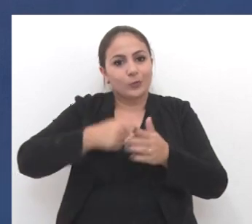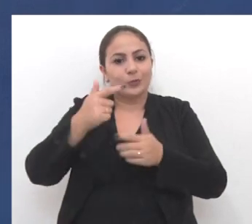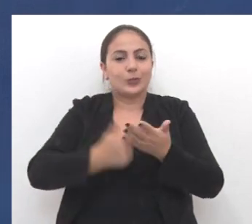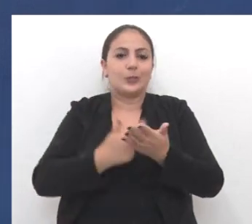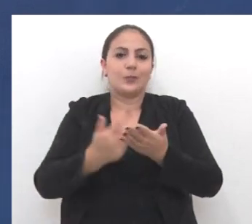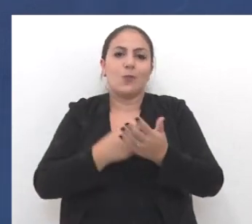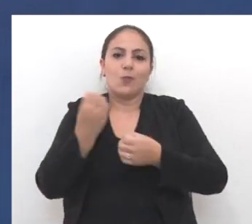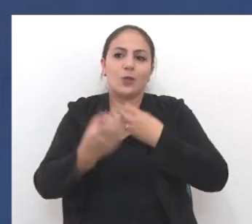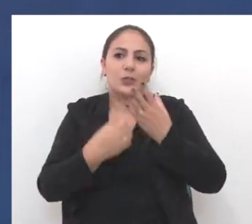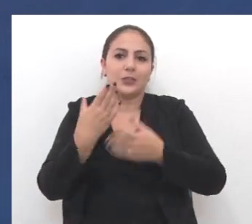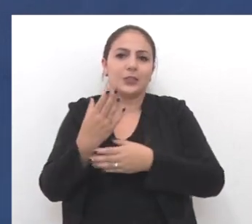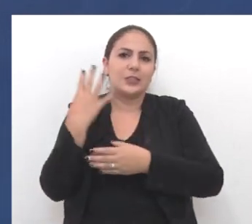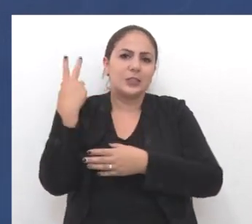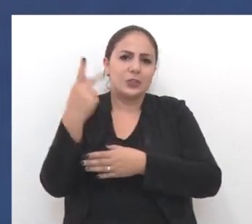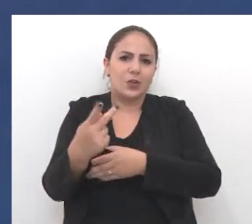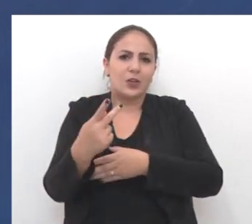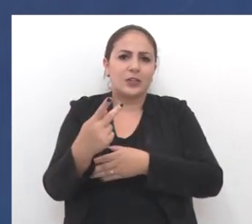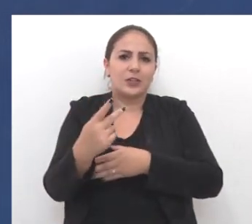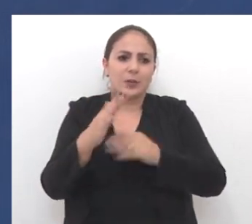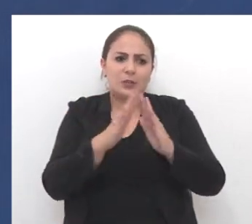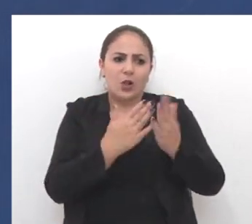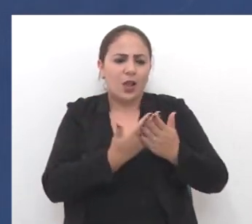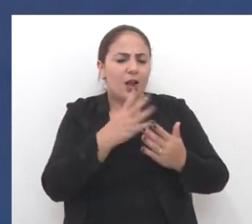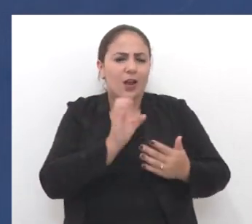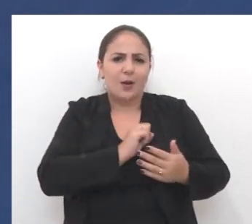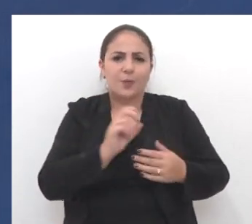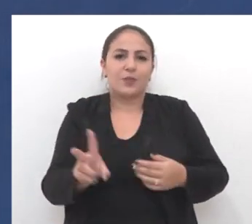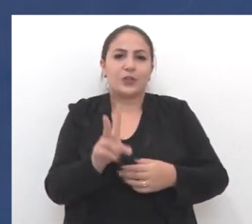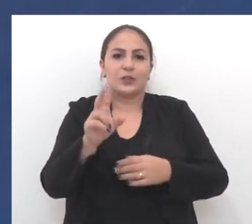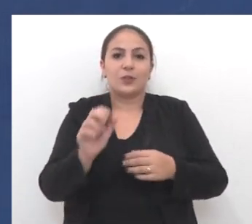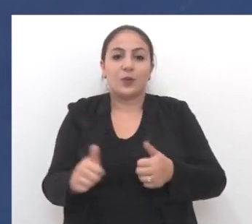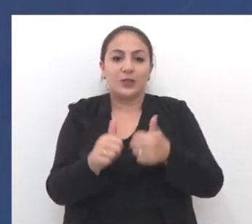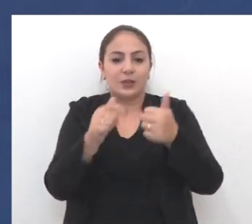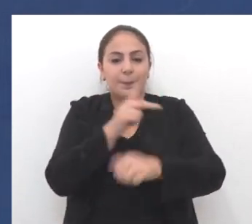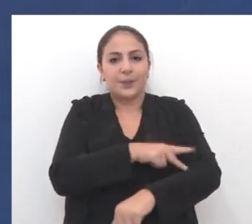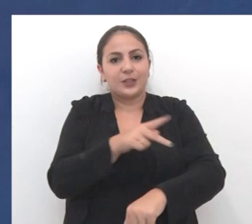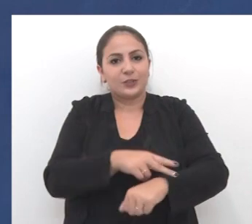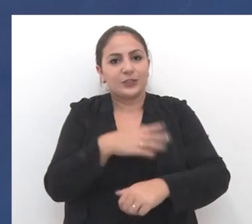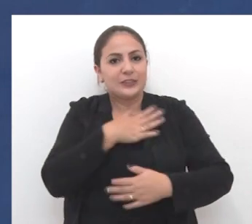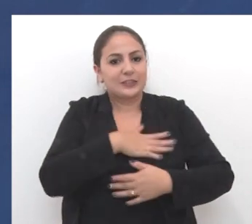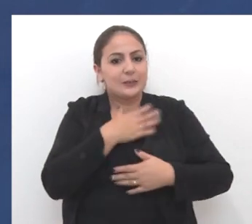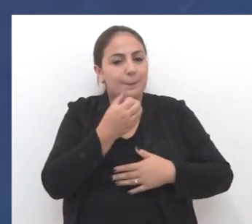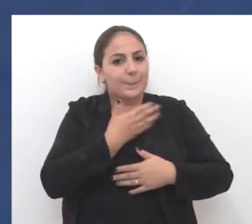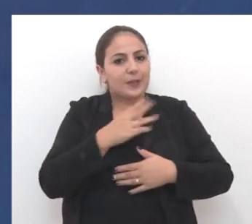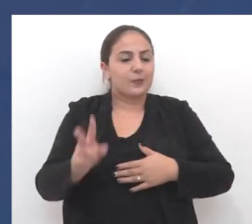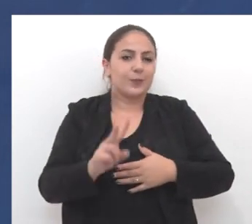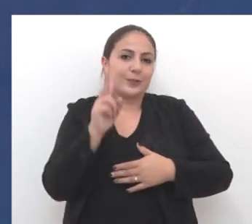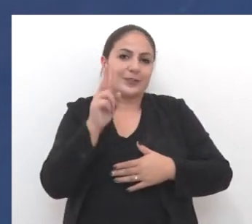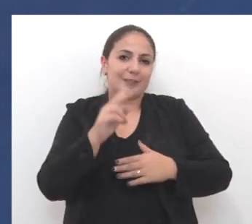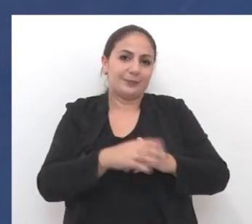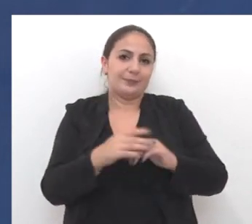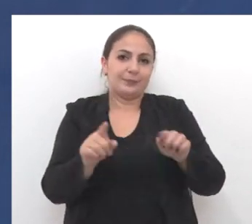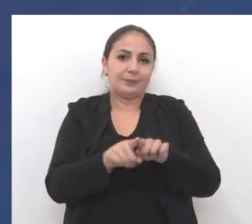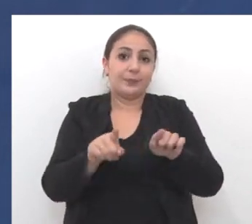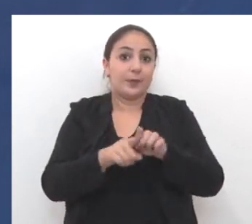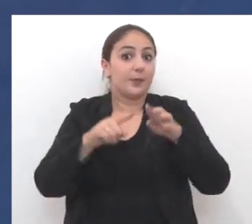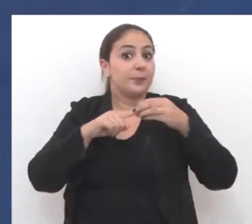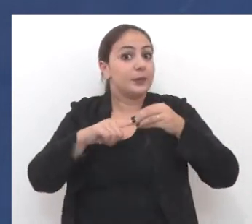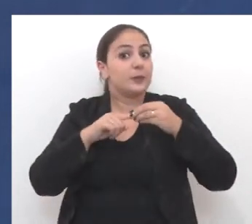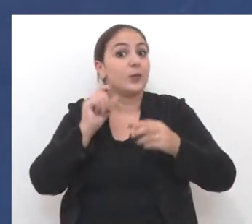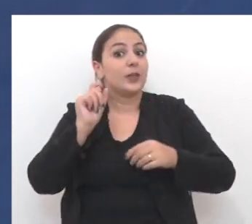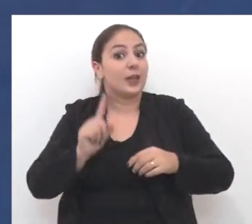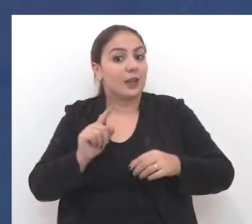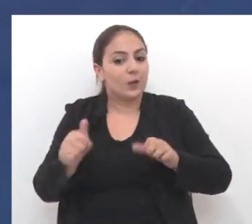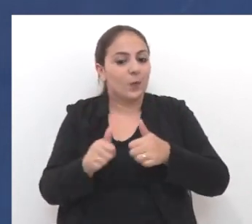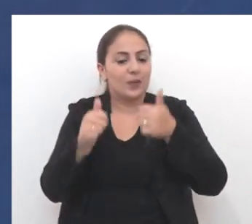livro, contando a história de uma escola que eles amam e valorizam, pela qualidade pedagógica, que eles se sentem bem, valorizados, e